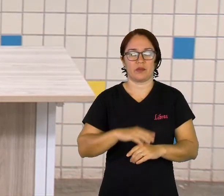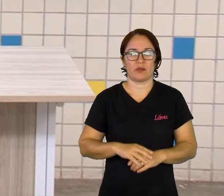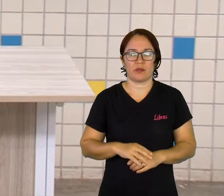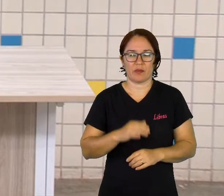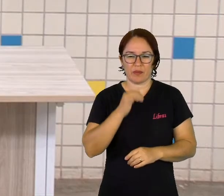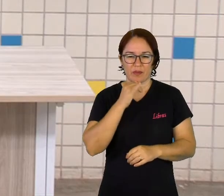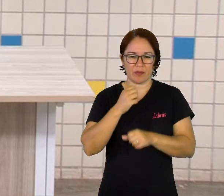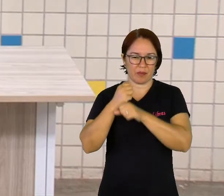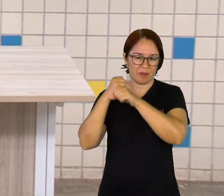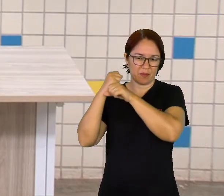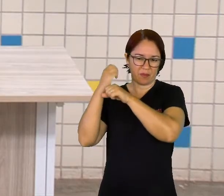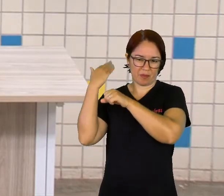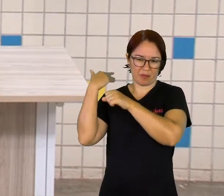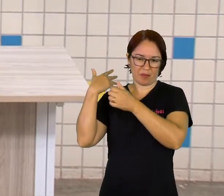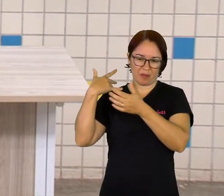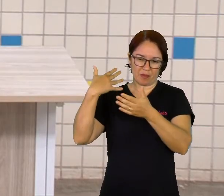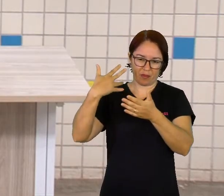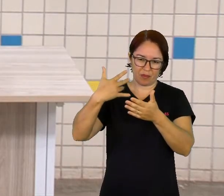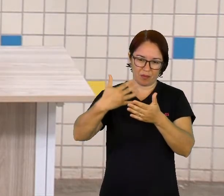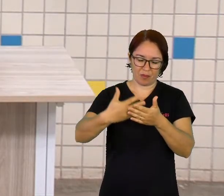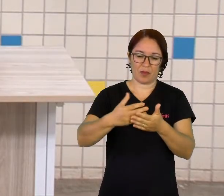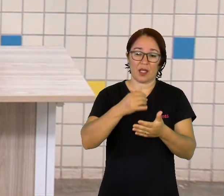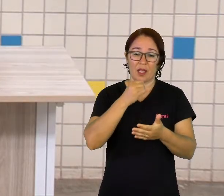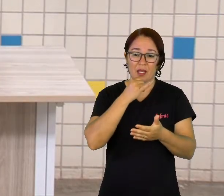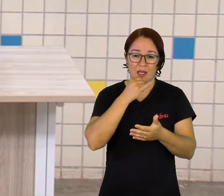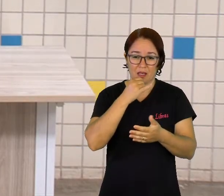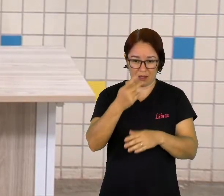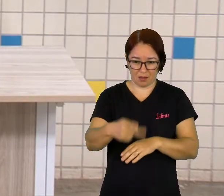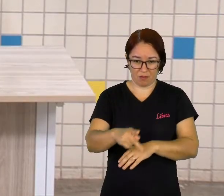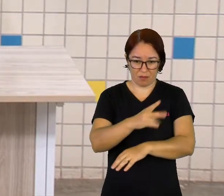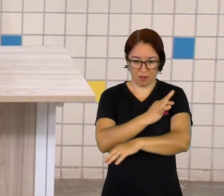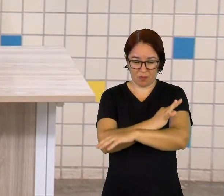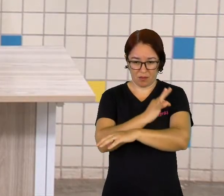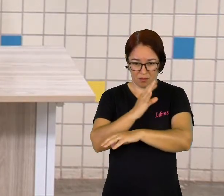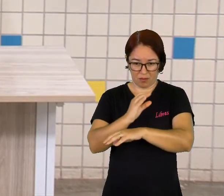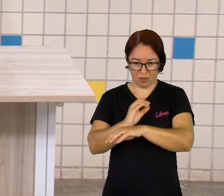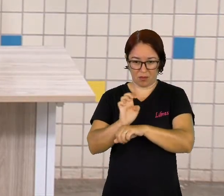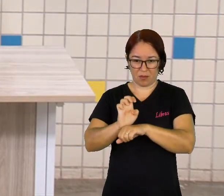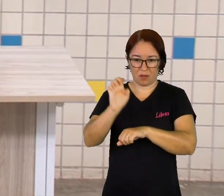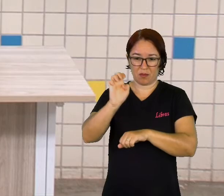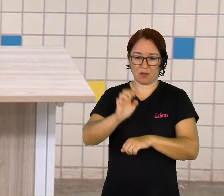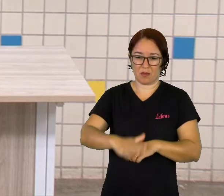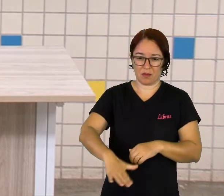do Tocantins, falando agora da escravidão aqui no nosso estado,